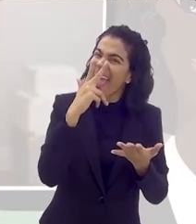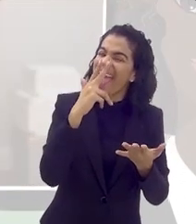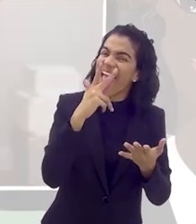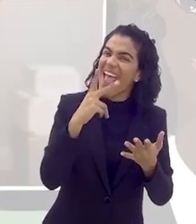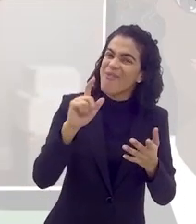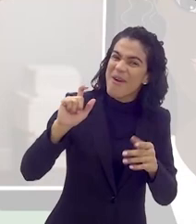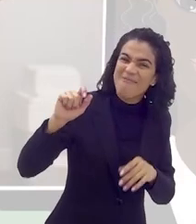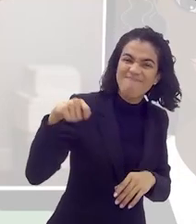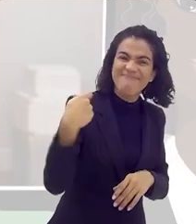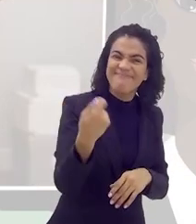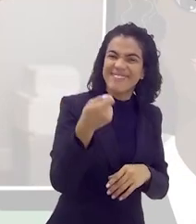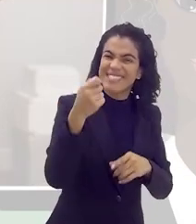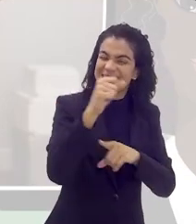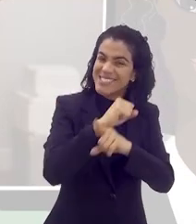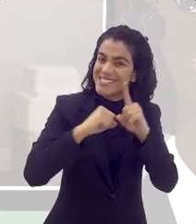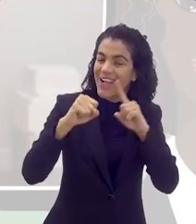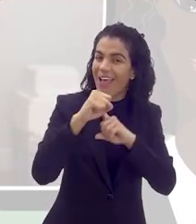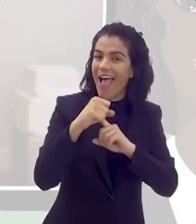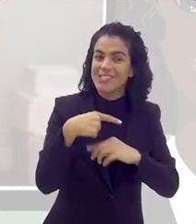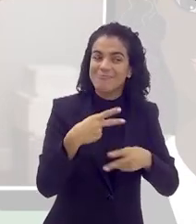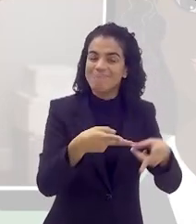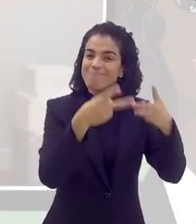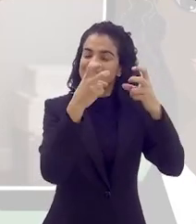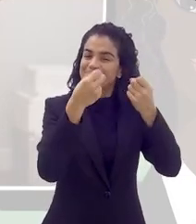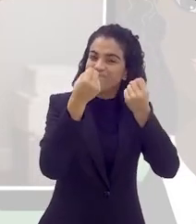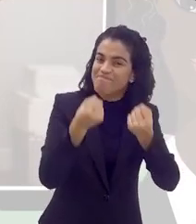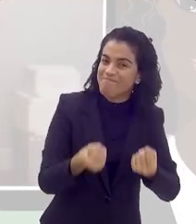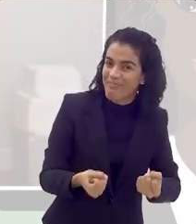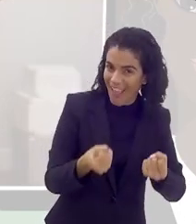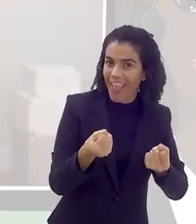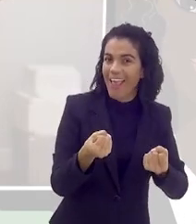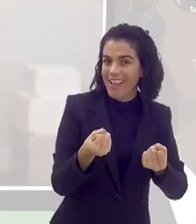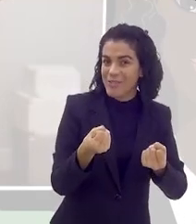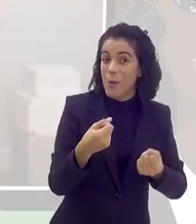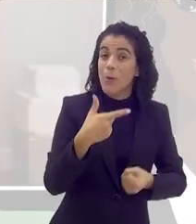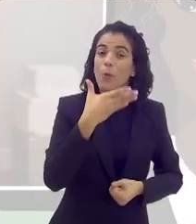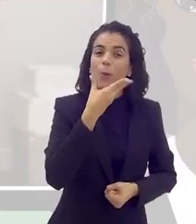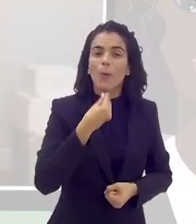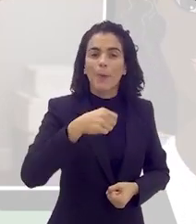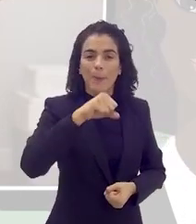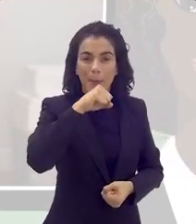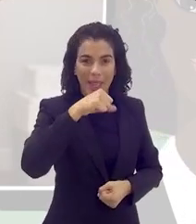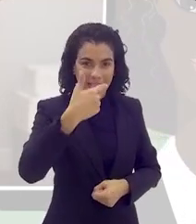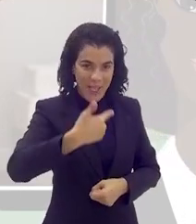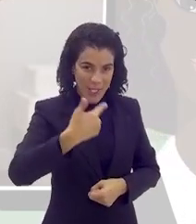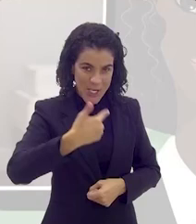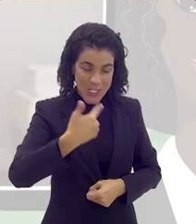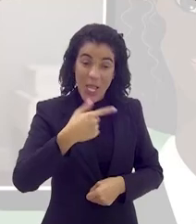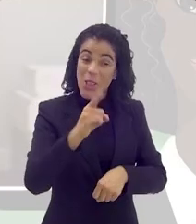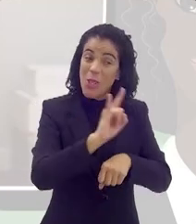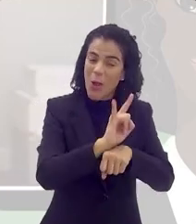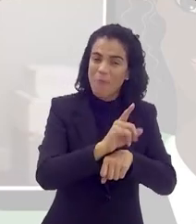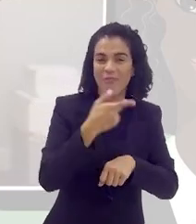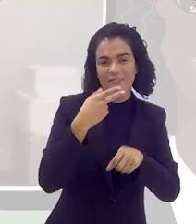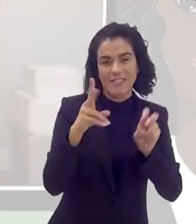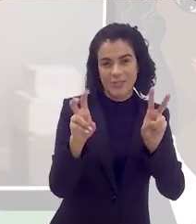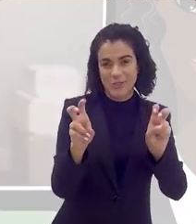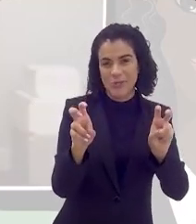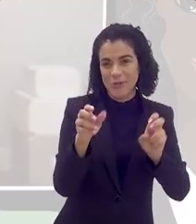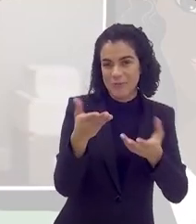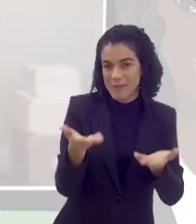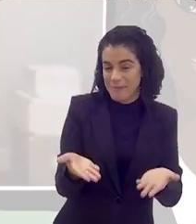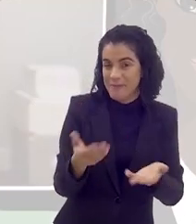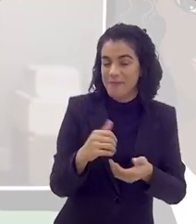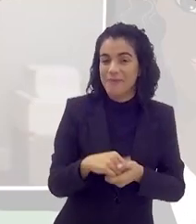construção social que a gente não vê esse peso todo no padrasto. Esse documentário, ele falava